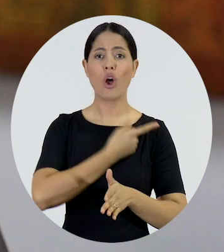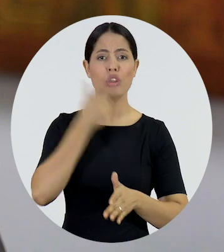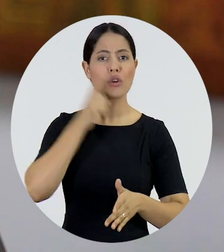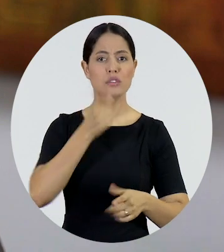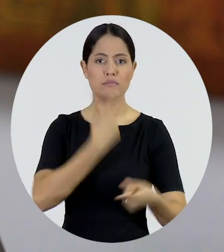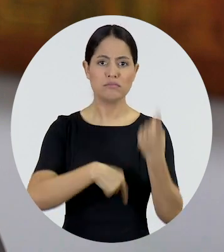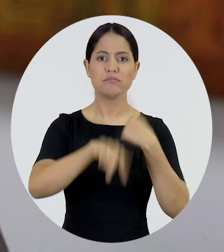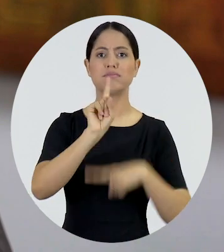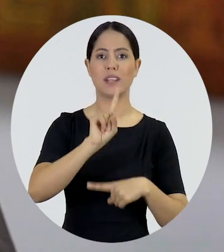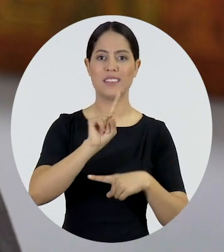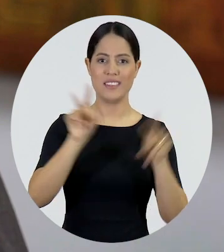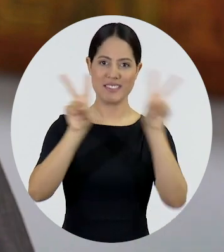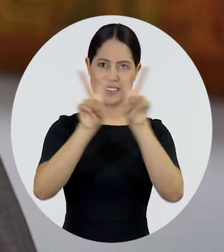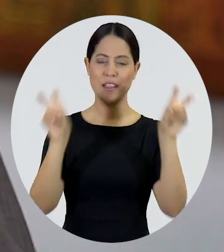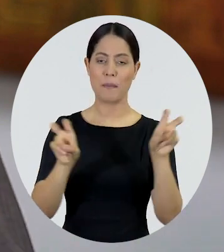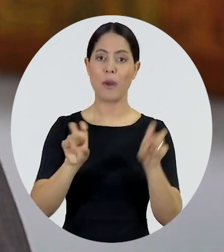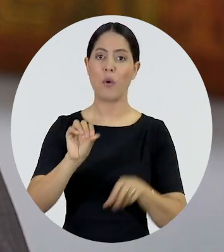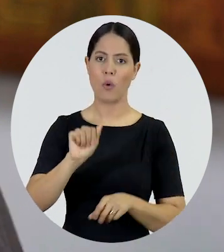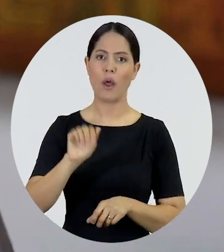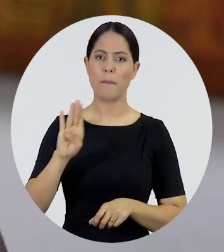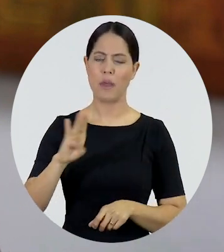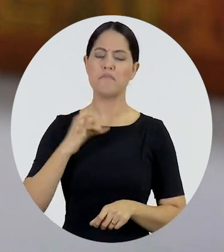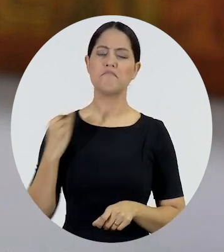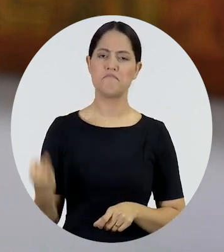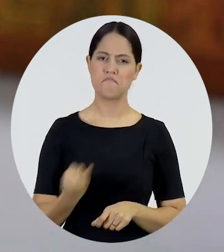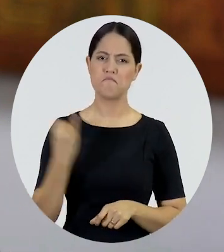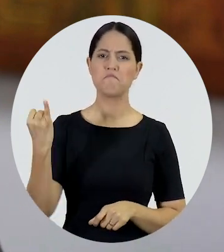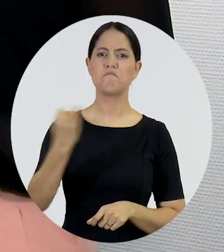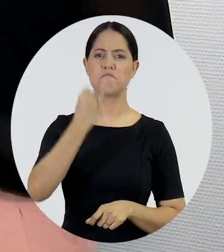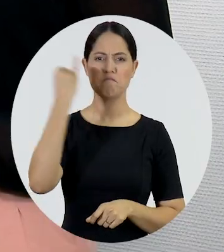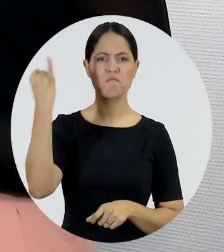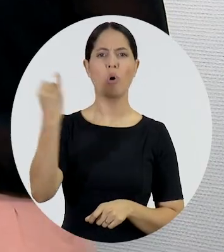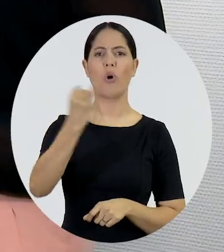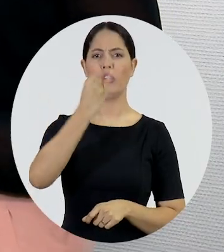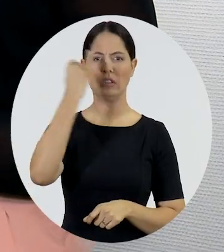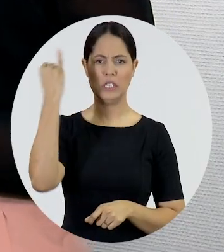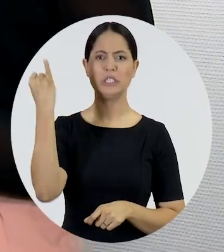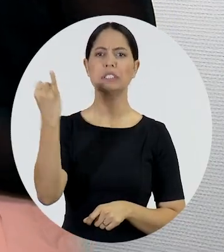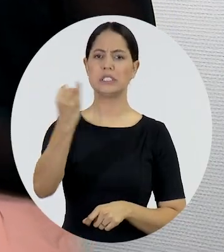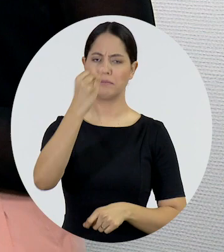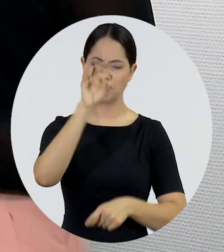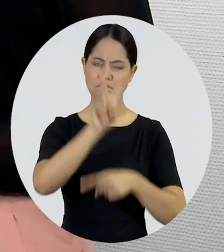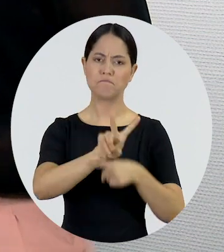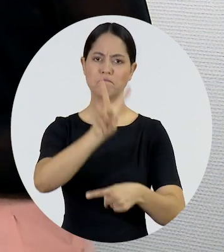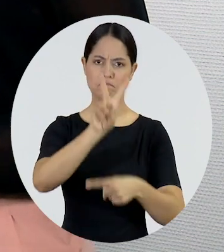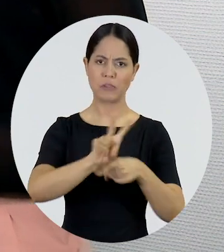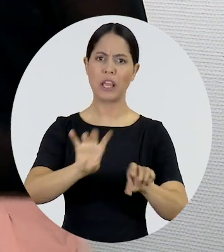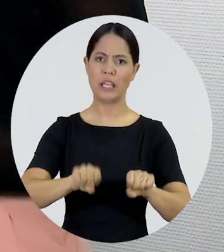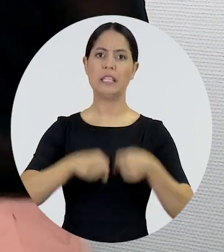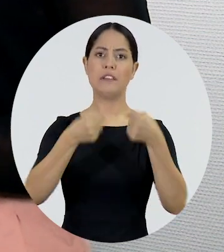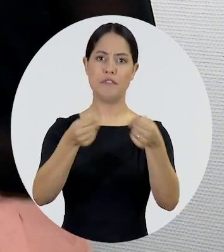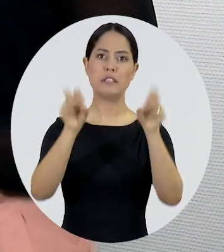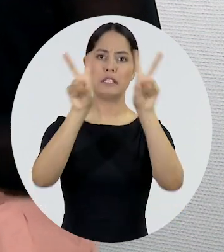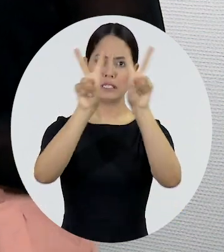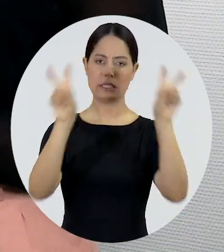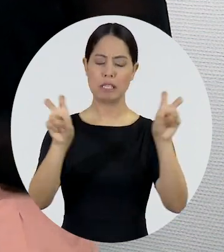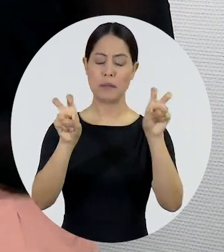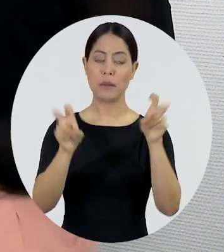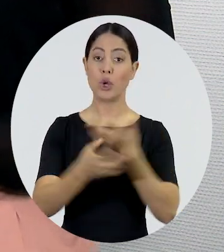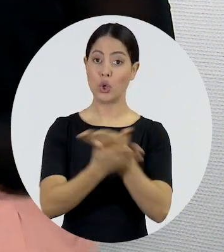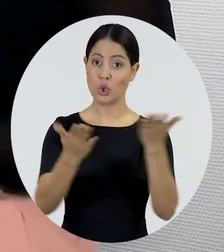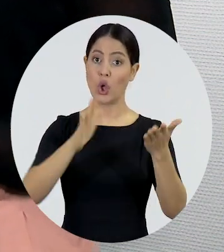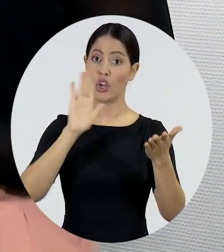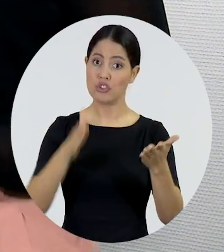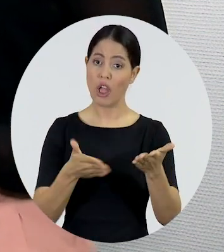avançar nessa questão. E a OAB tem se colocado como uma das instâncias mais importantes em defesa dessa pauta. Nós